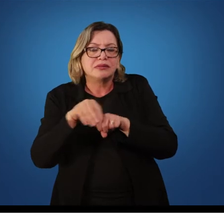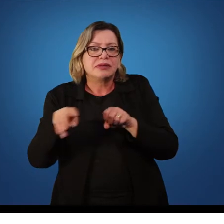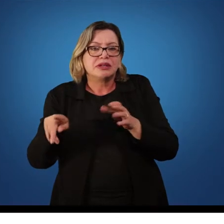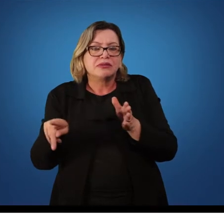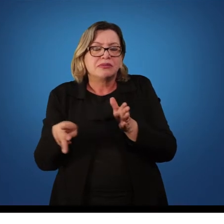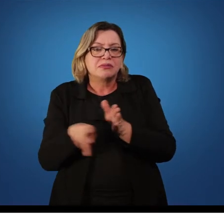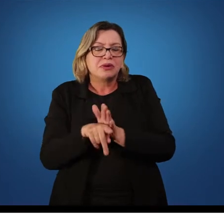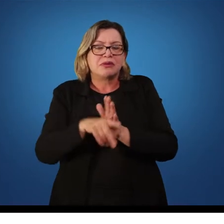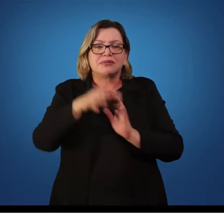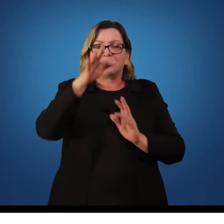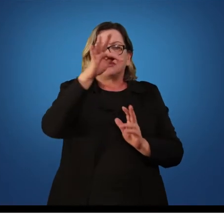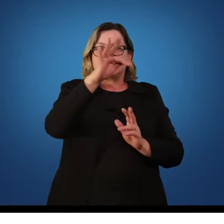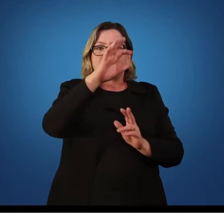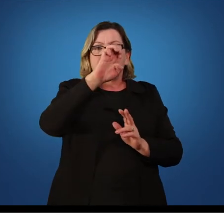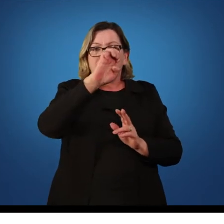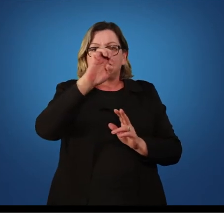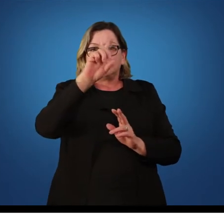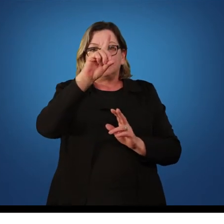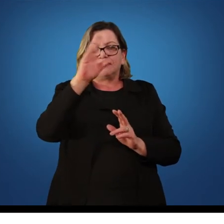feedback.